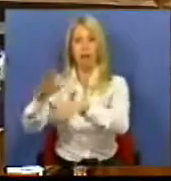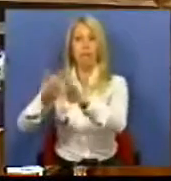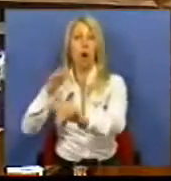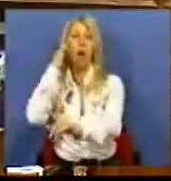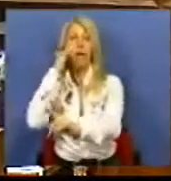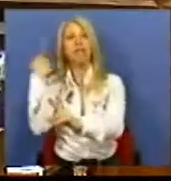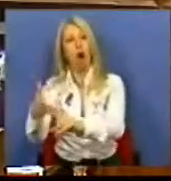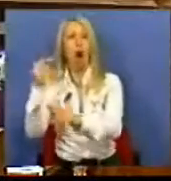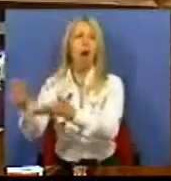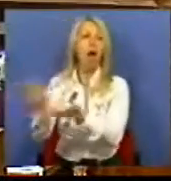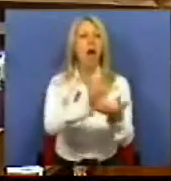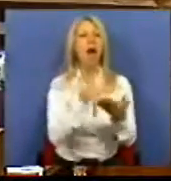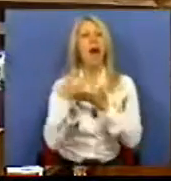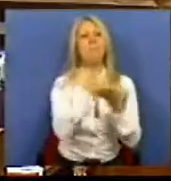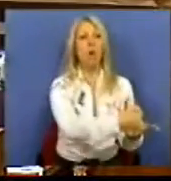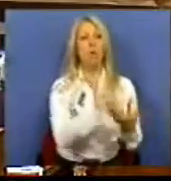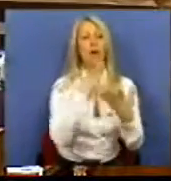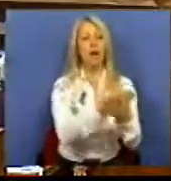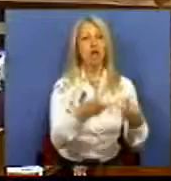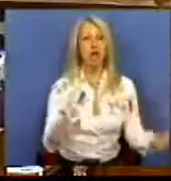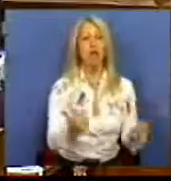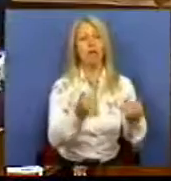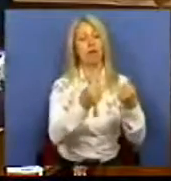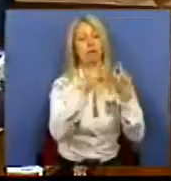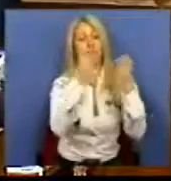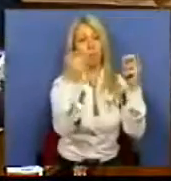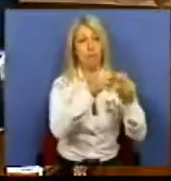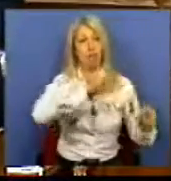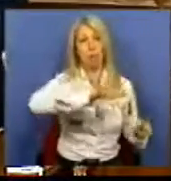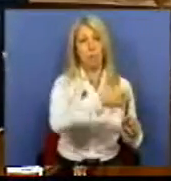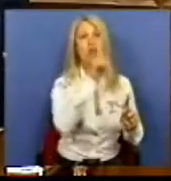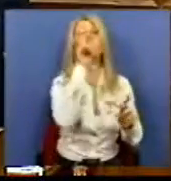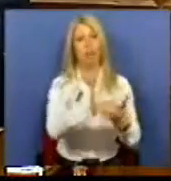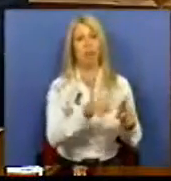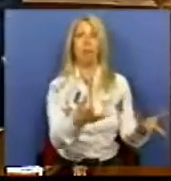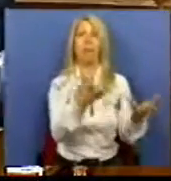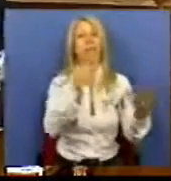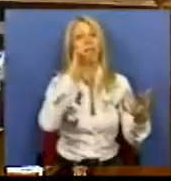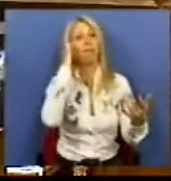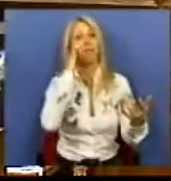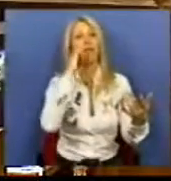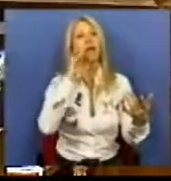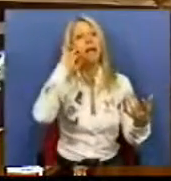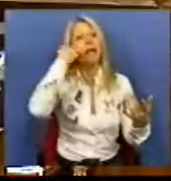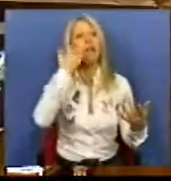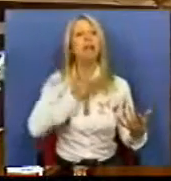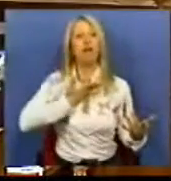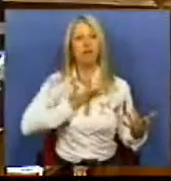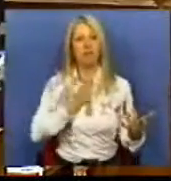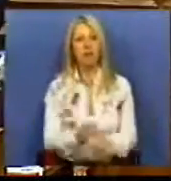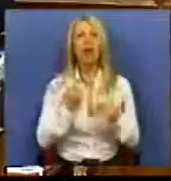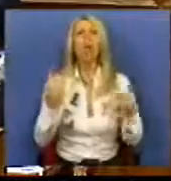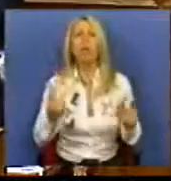contributo para resolver os problemas do país e o tão empolado déficit. Porque é que só se